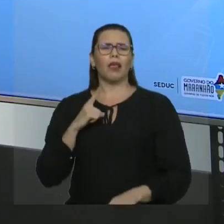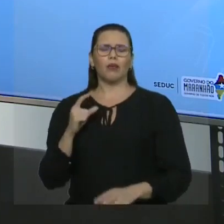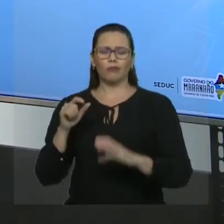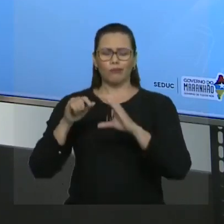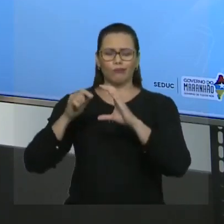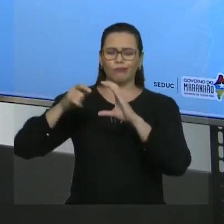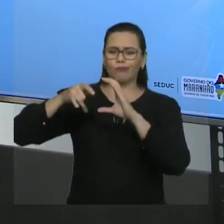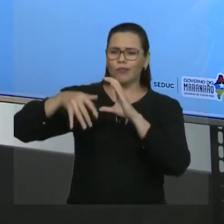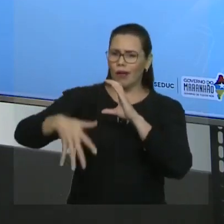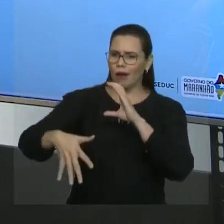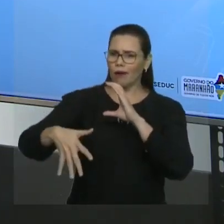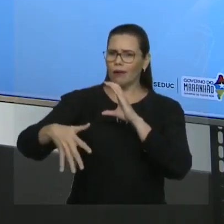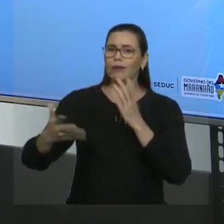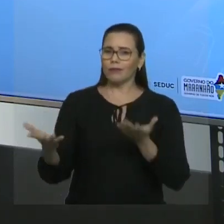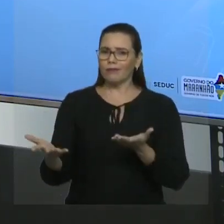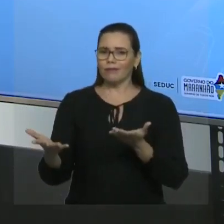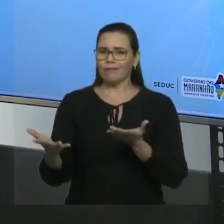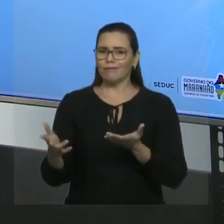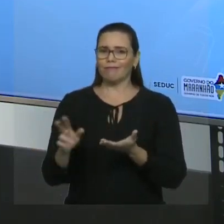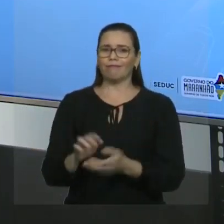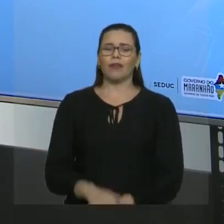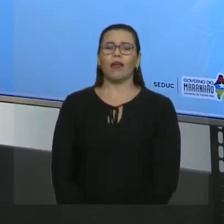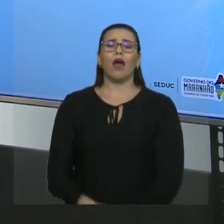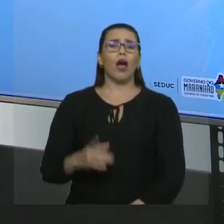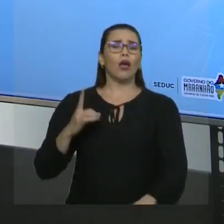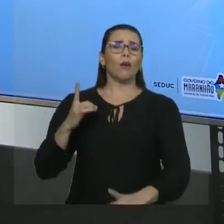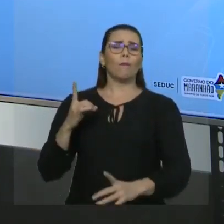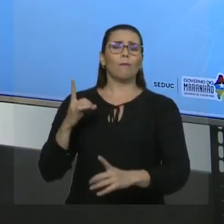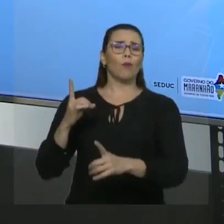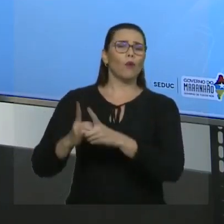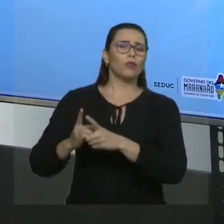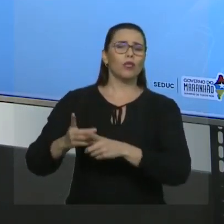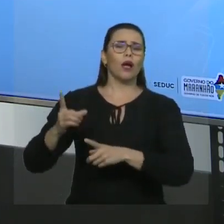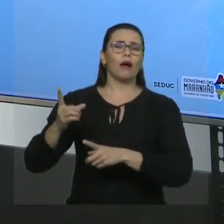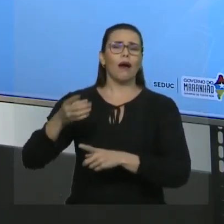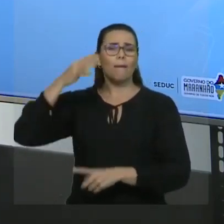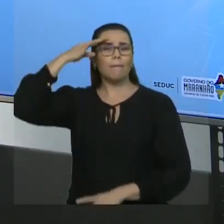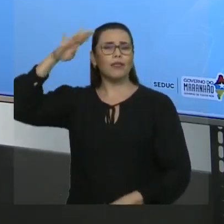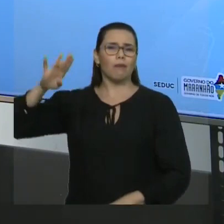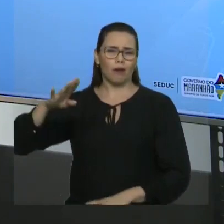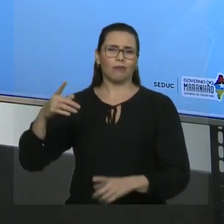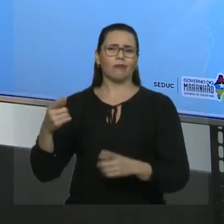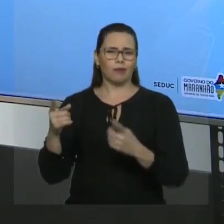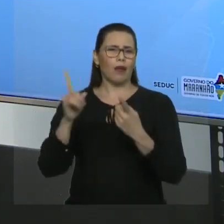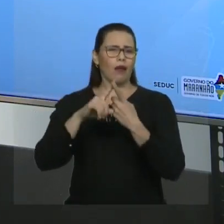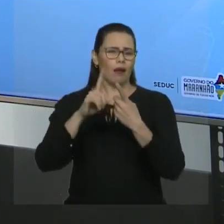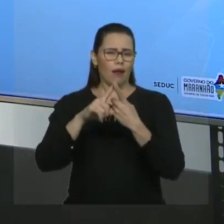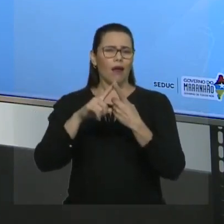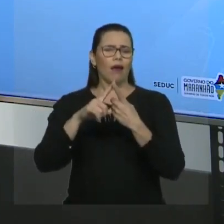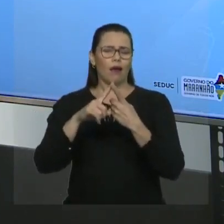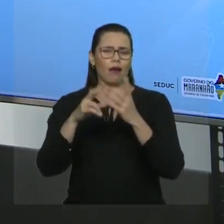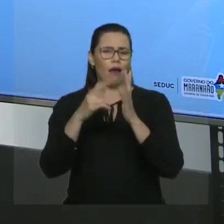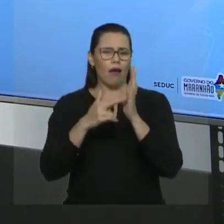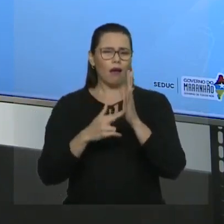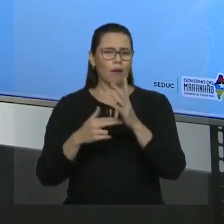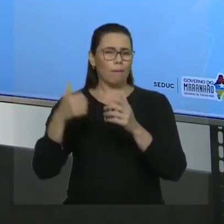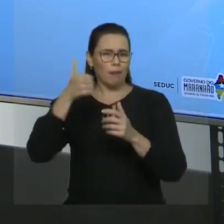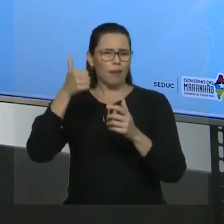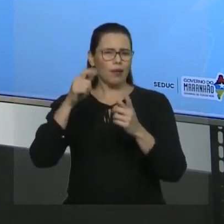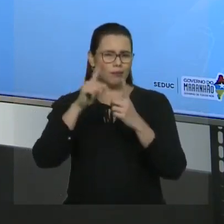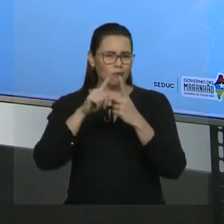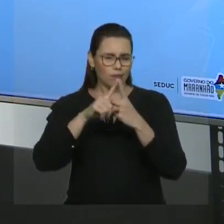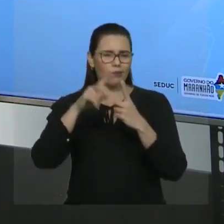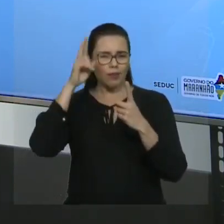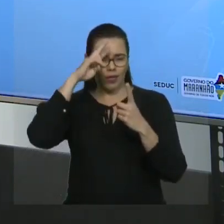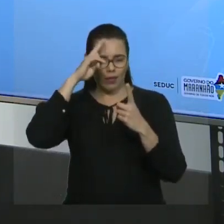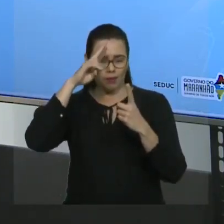ramificada, qual é a primeira regra? Achar a cadeia principal. E qual é a regra para a cadeia principal? Aquela que apresenta a maior sequência